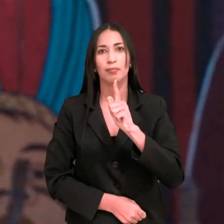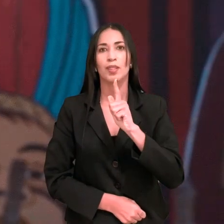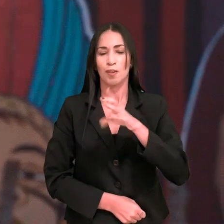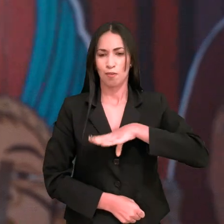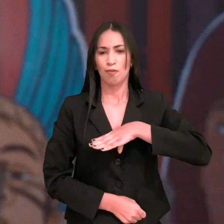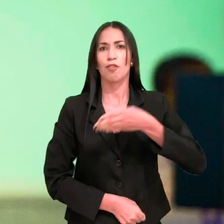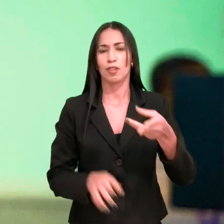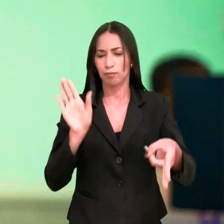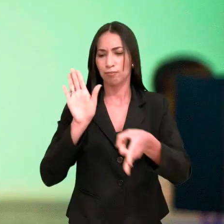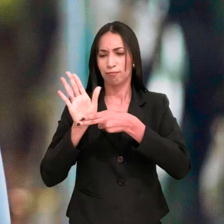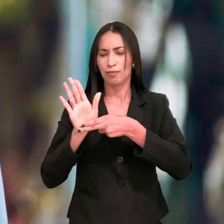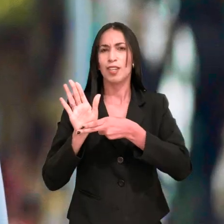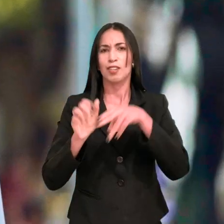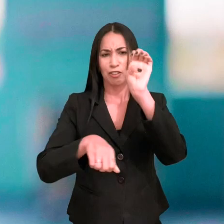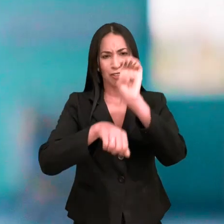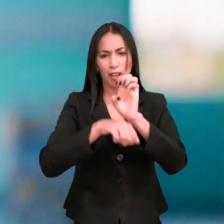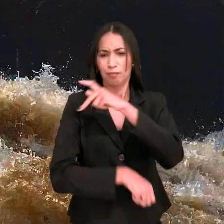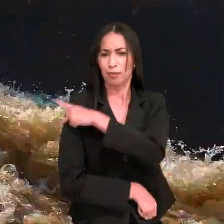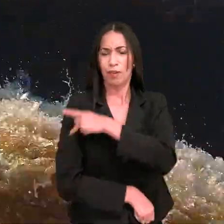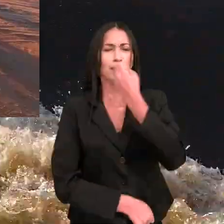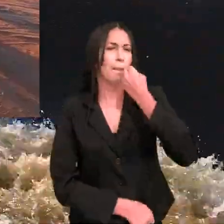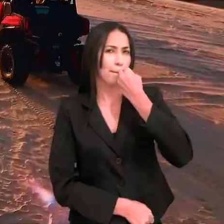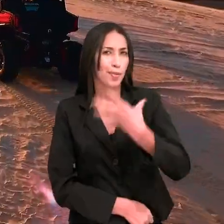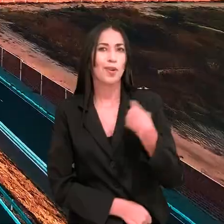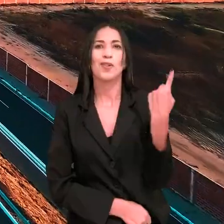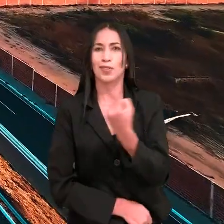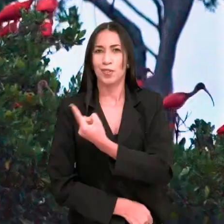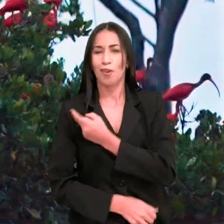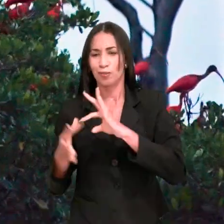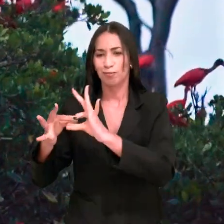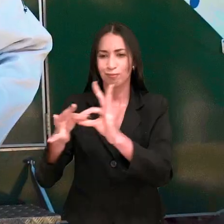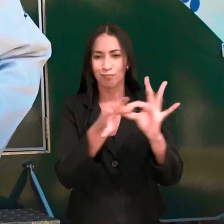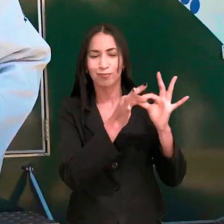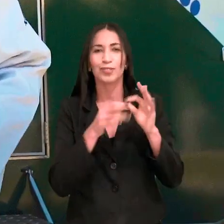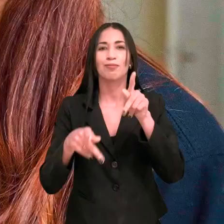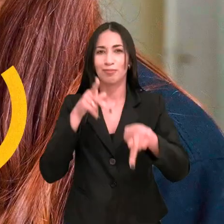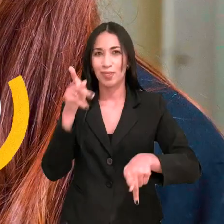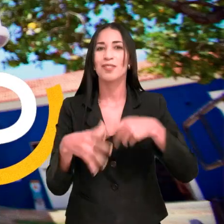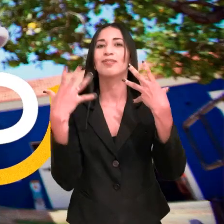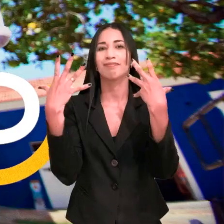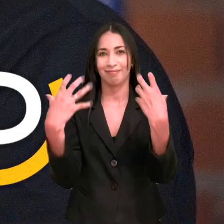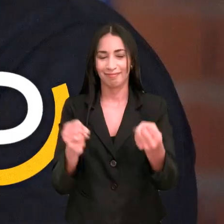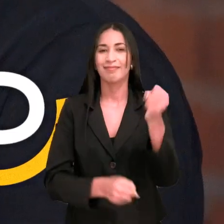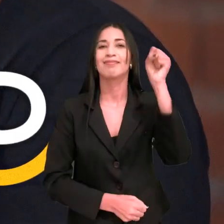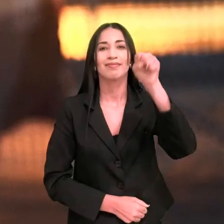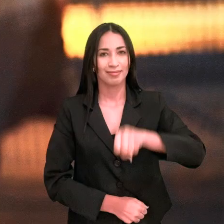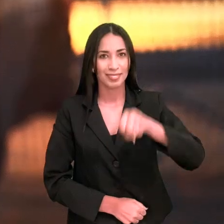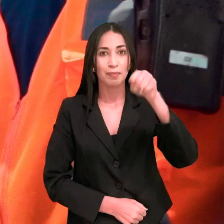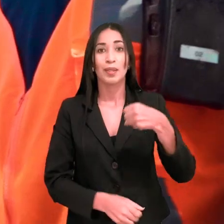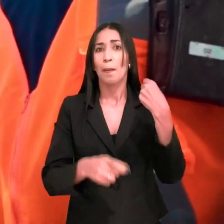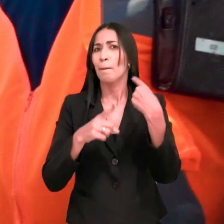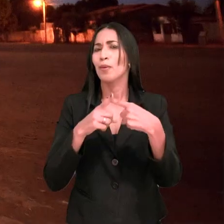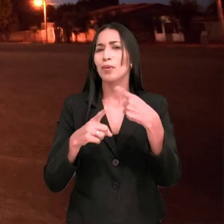Se for pra bater no peito e dizer, eita, estado bom demais, nossa gente toda vai. E vai